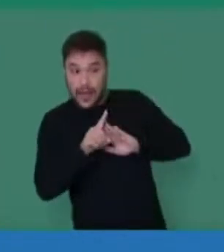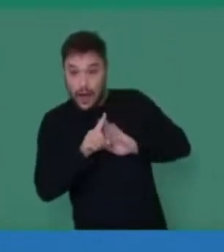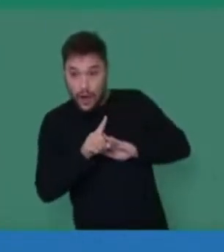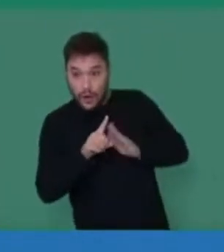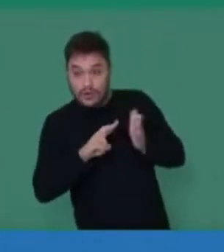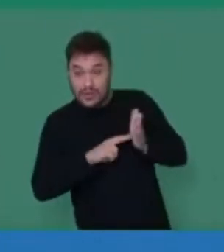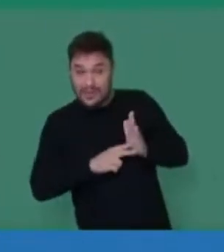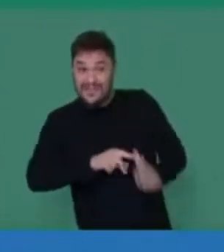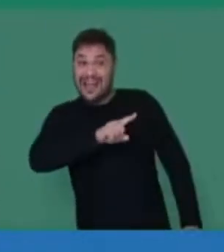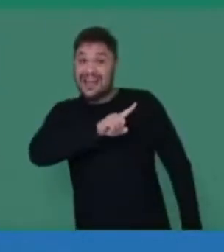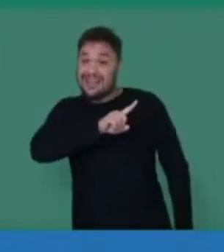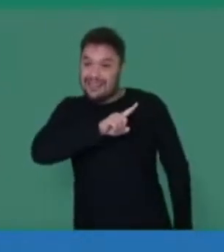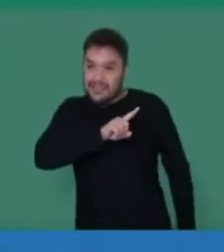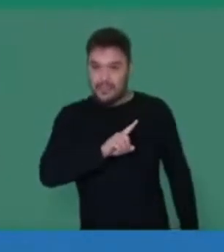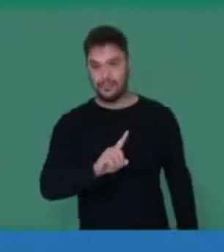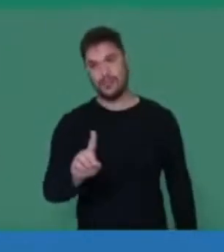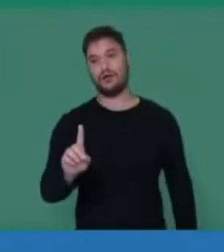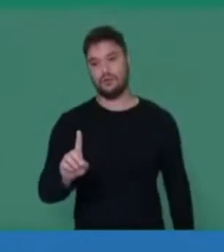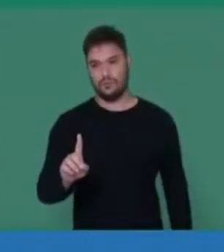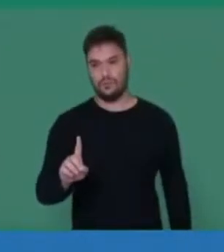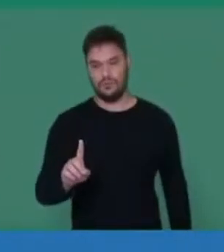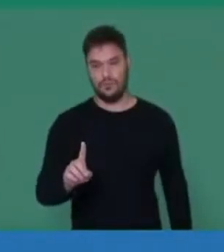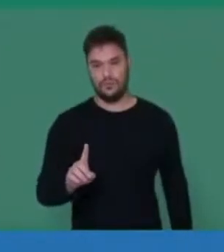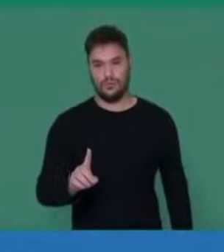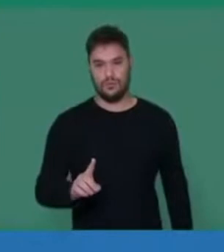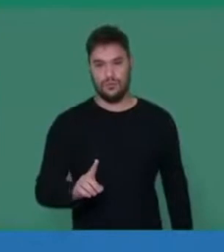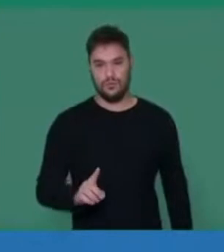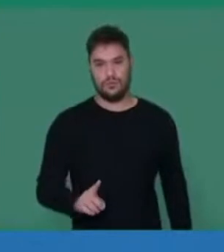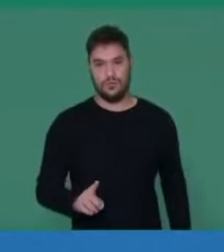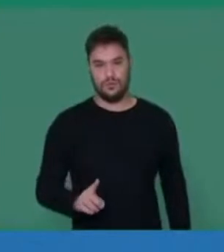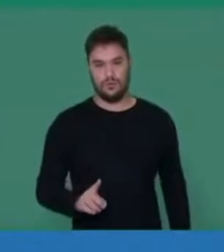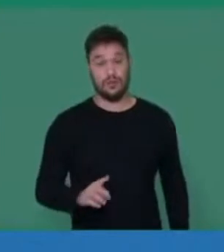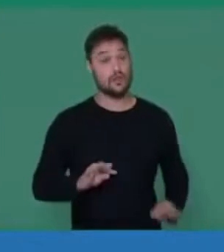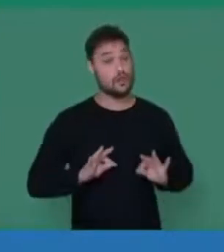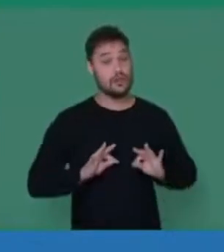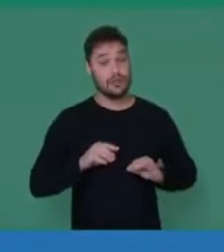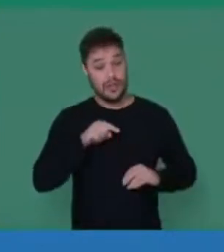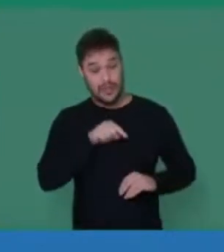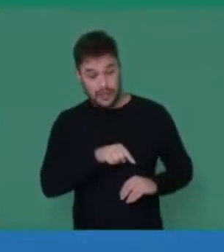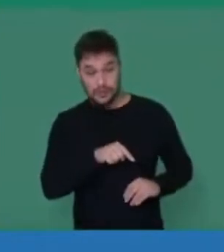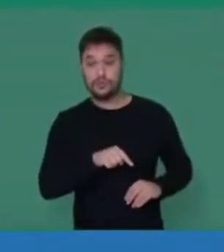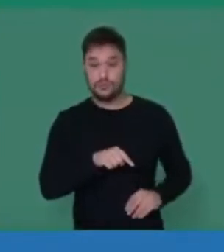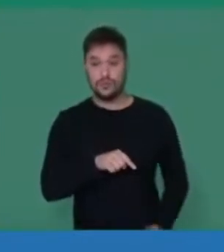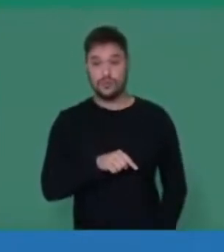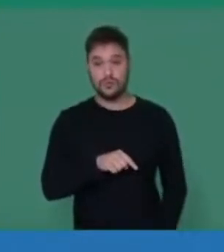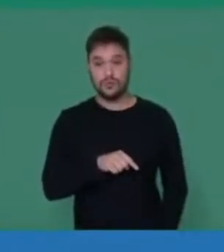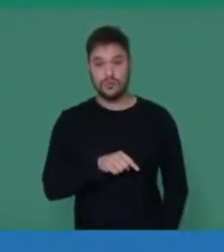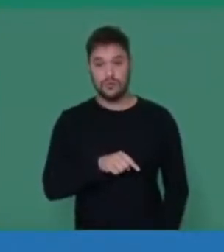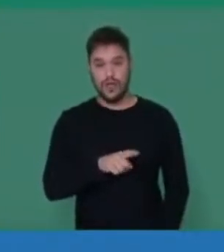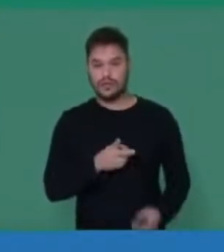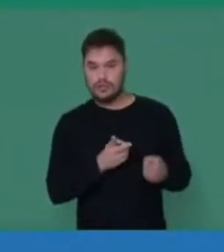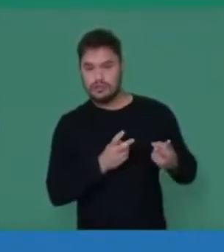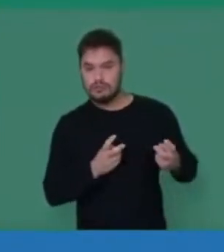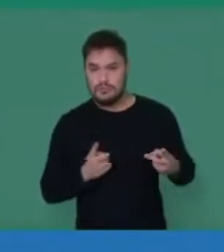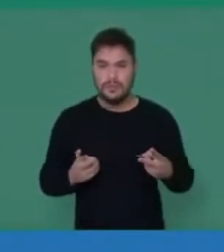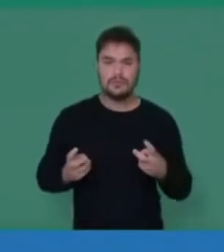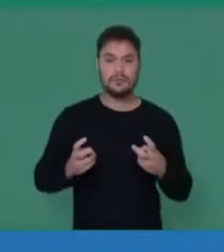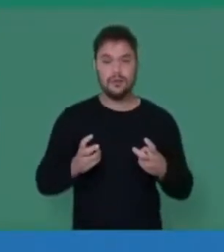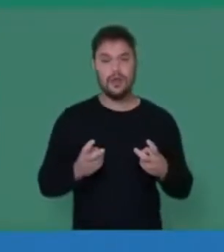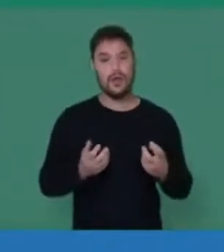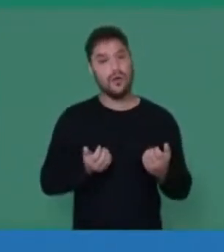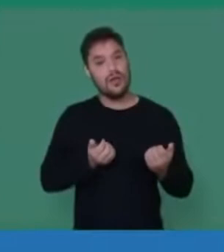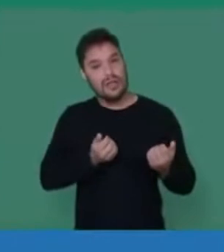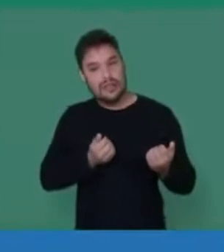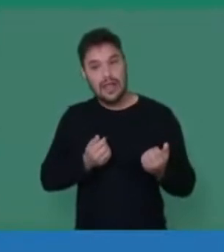a palavra da mulher, a palavra de todo ser humano, mas neste caso aqui, que nós observamos e buscamos proteger,